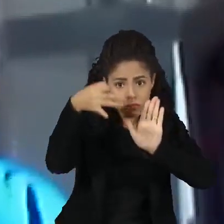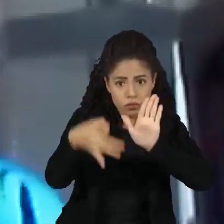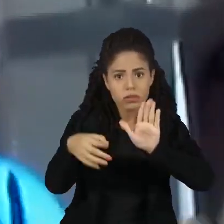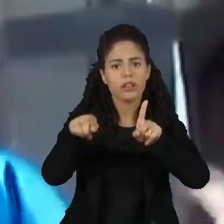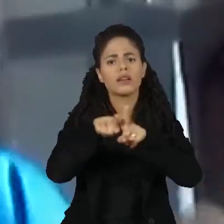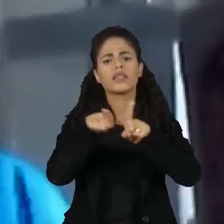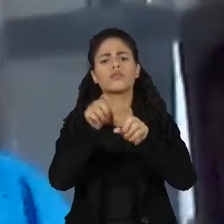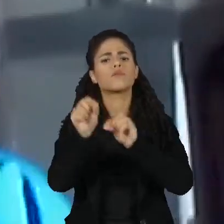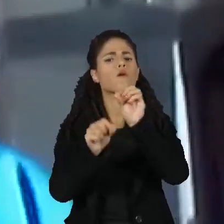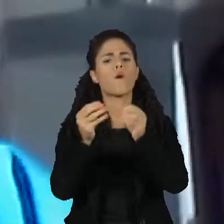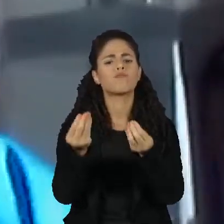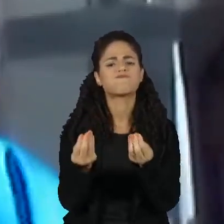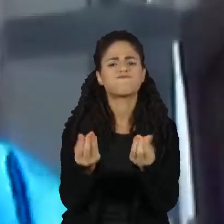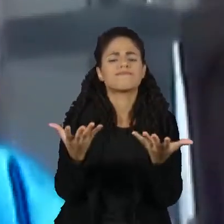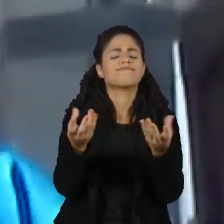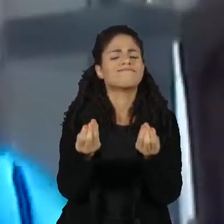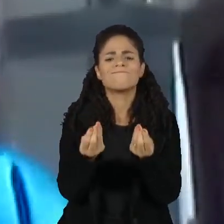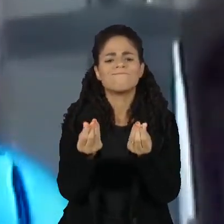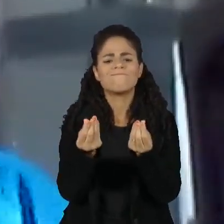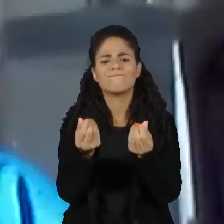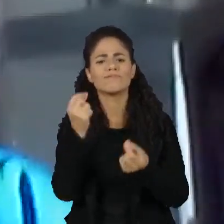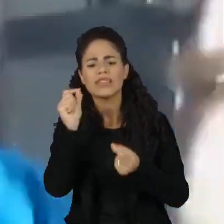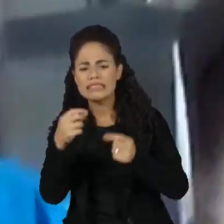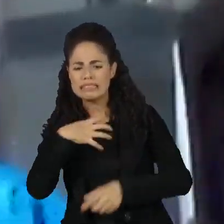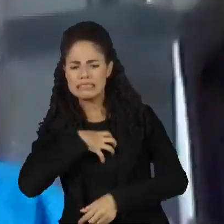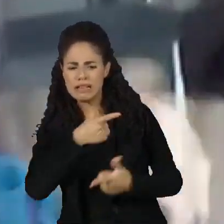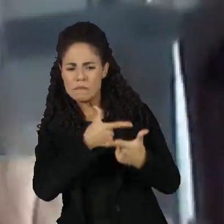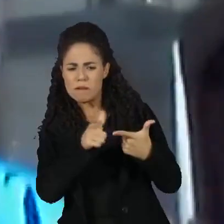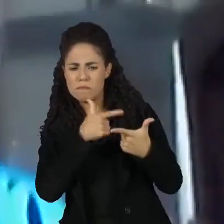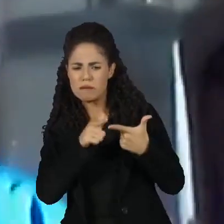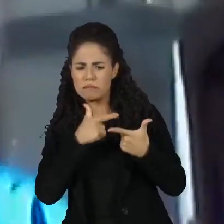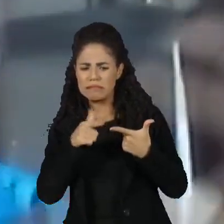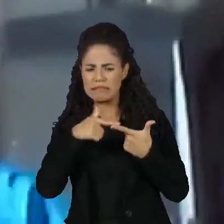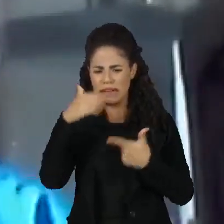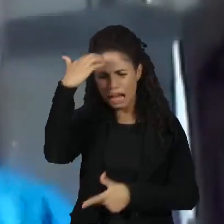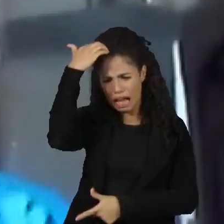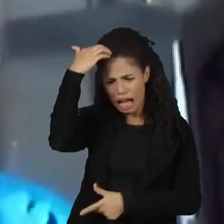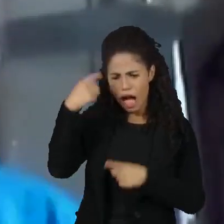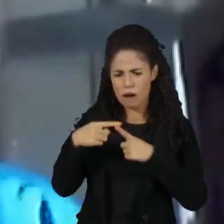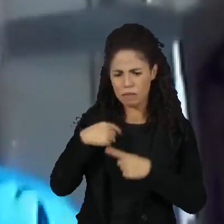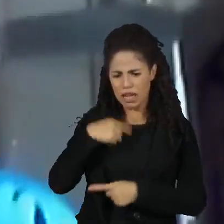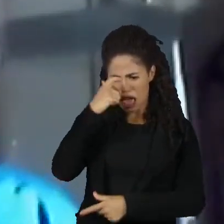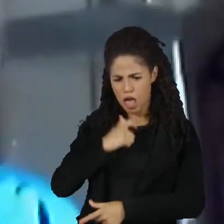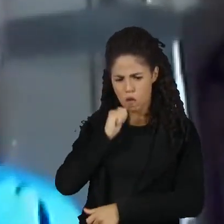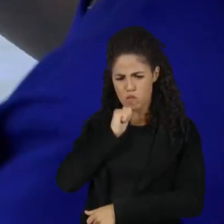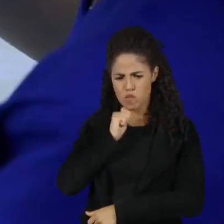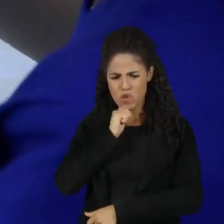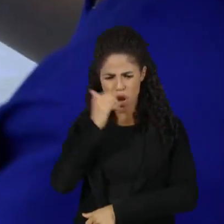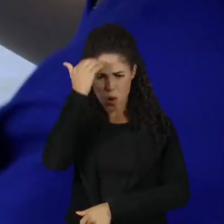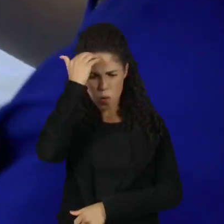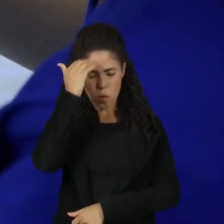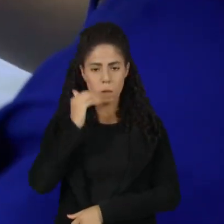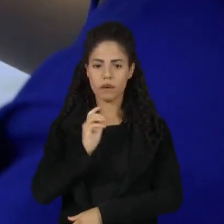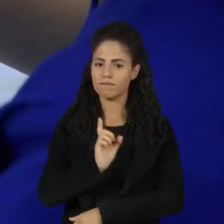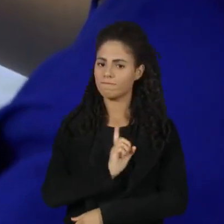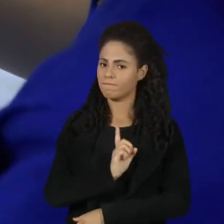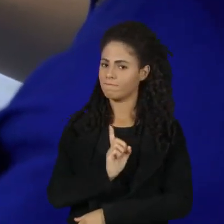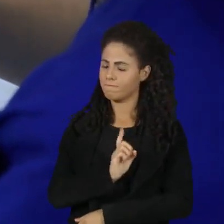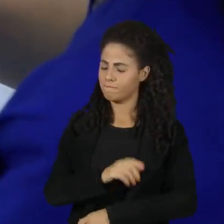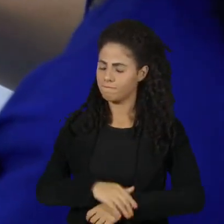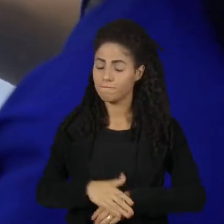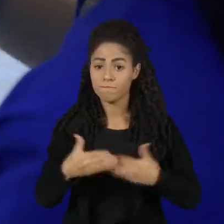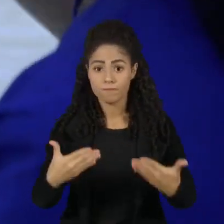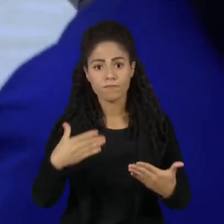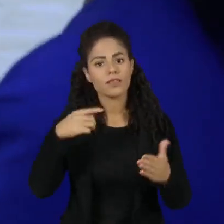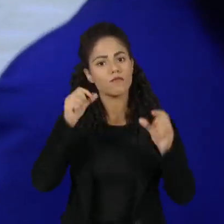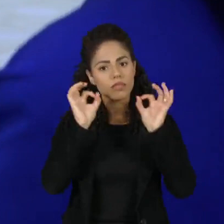retirada daquela situação de culpabilização de quem passa por isso. As providências